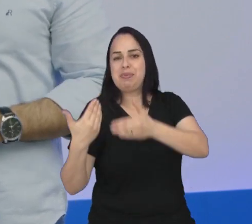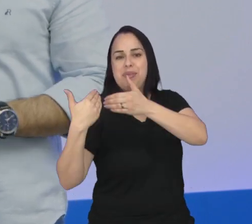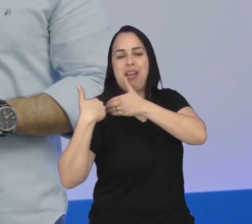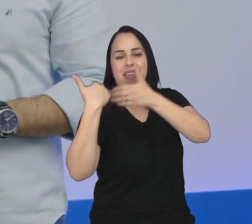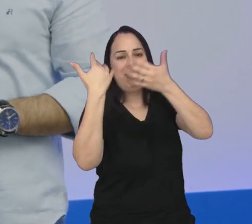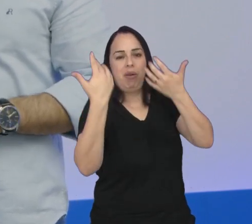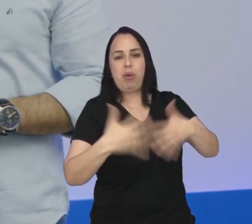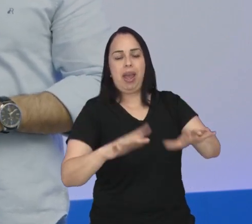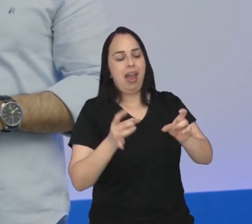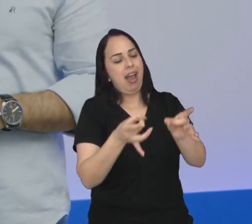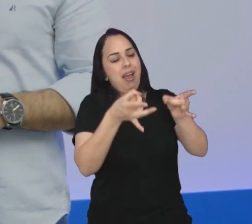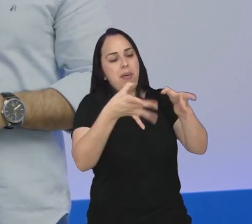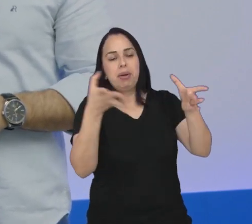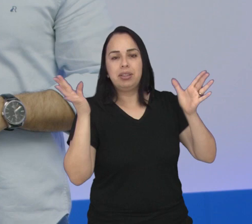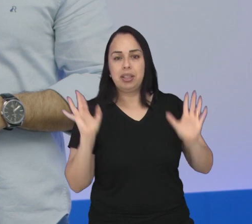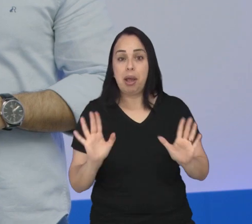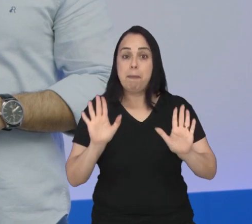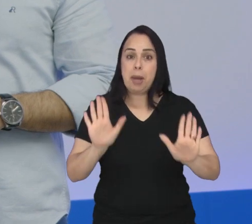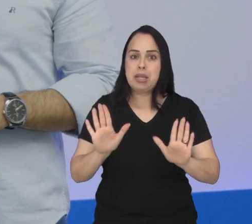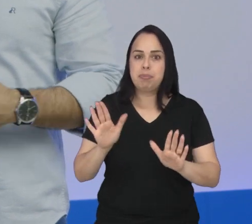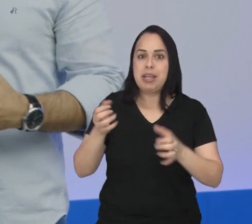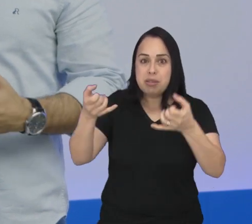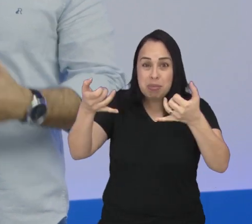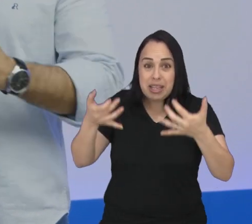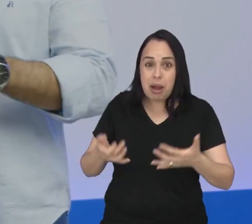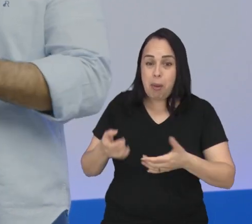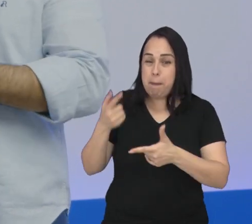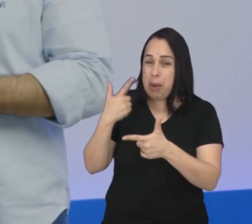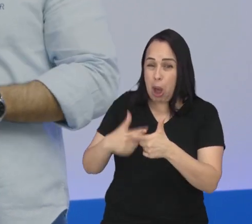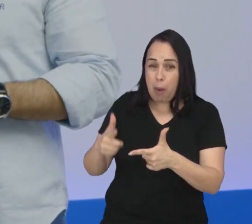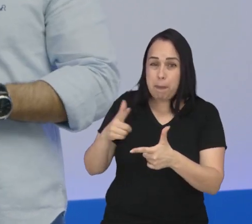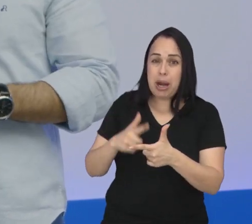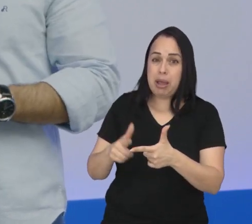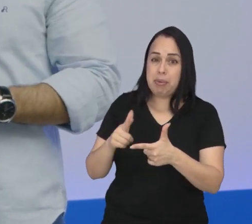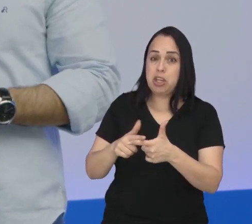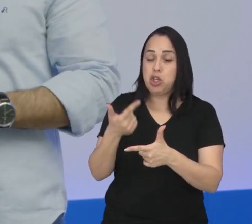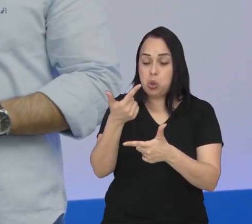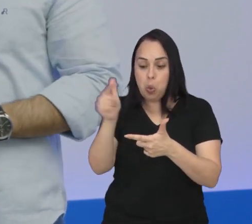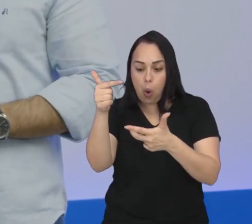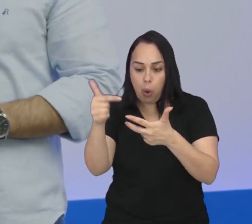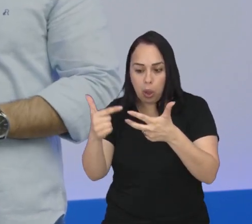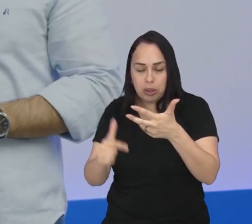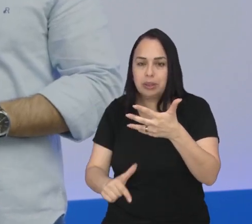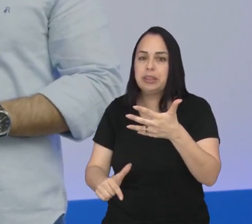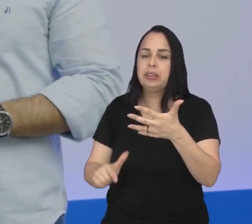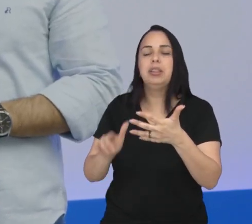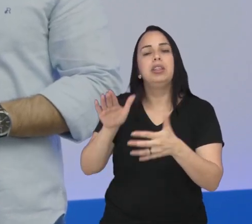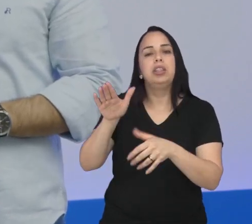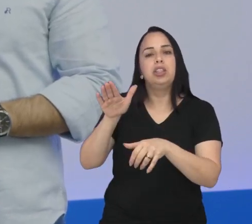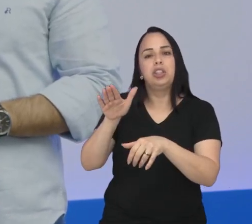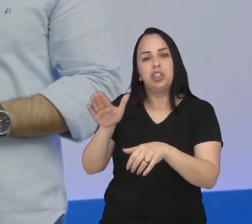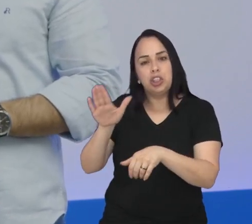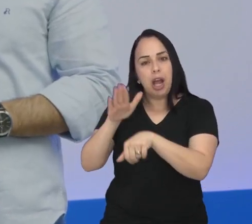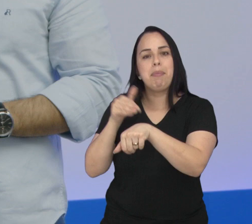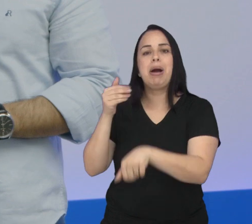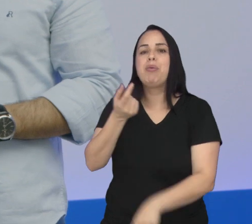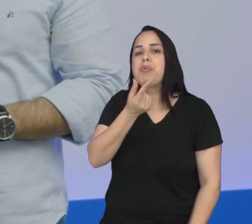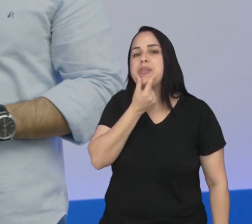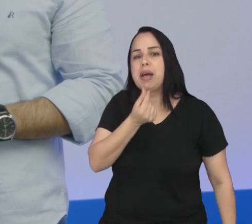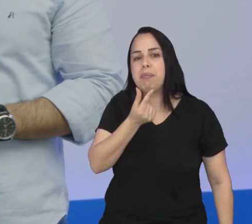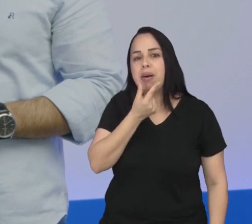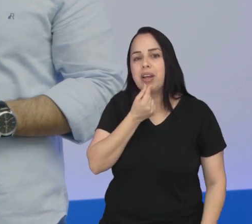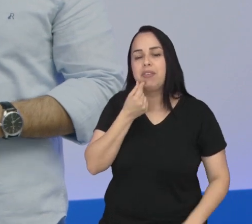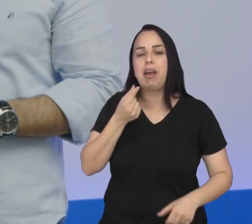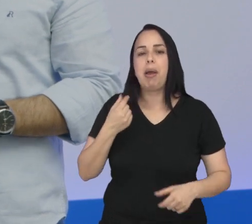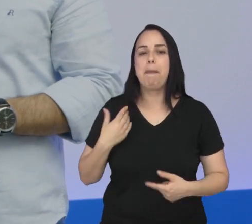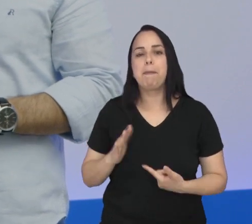assumir a responsabilidade. Para falar sobre esse problema e outros problemas derivados do abandono, a gente chama o Samuel Strasser,